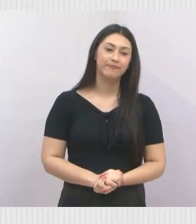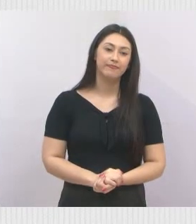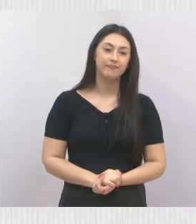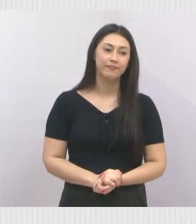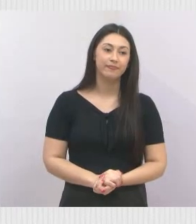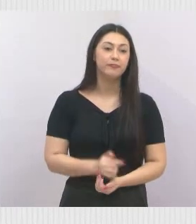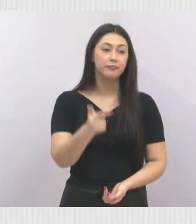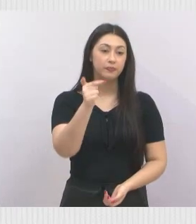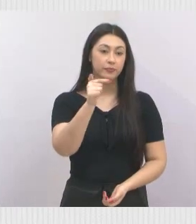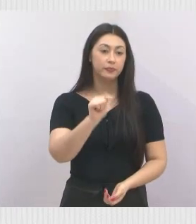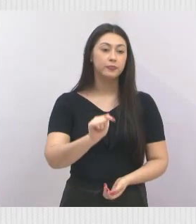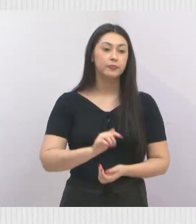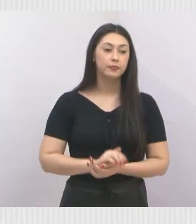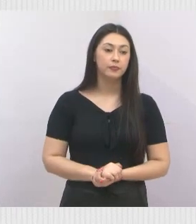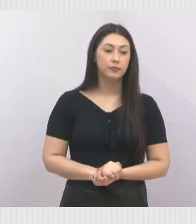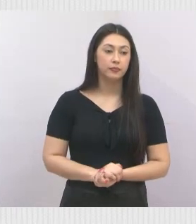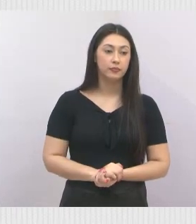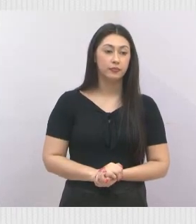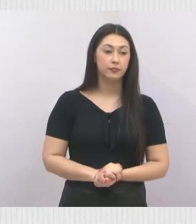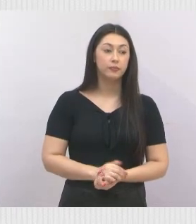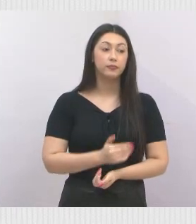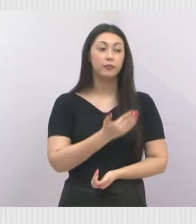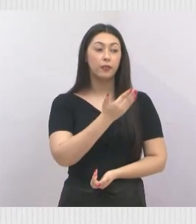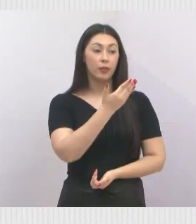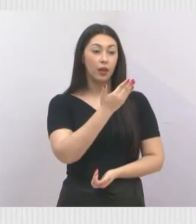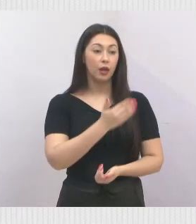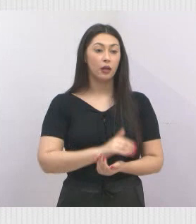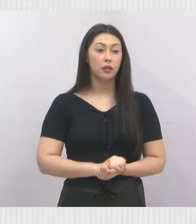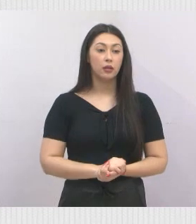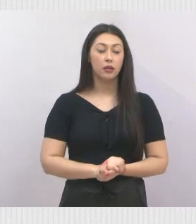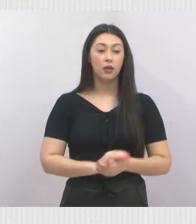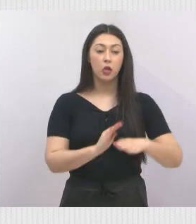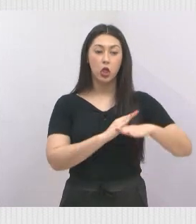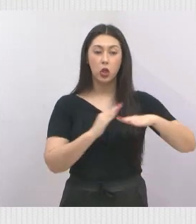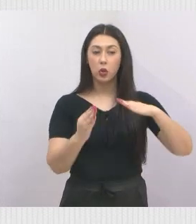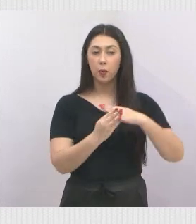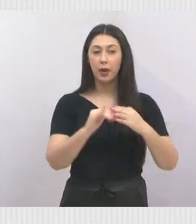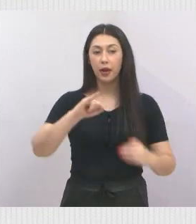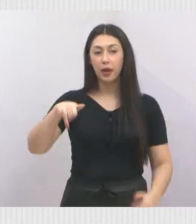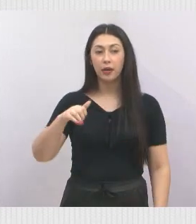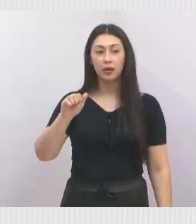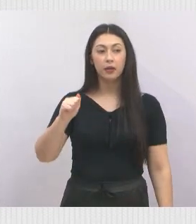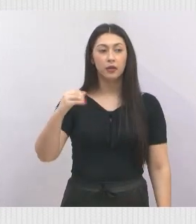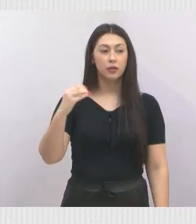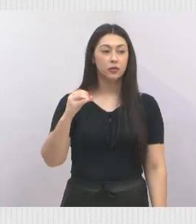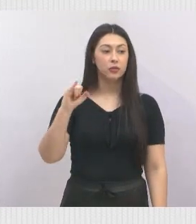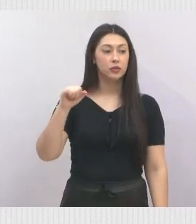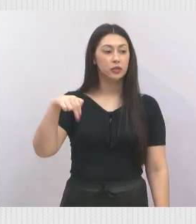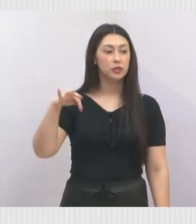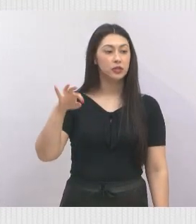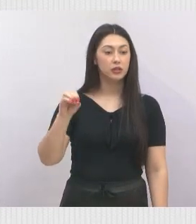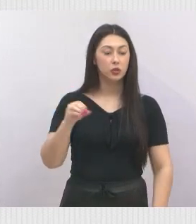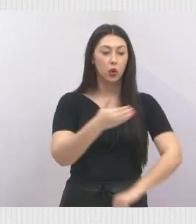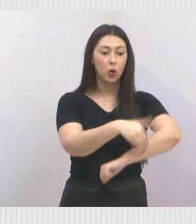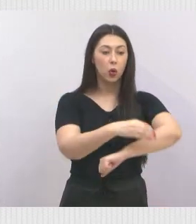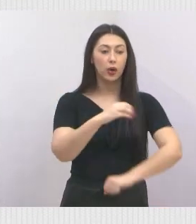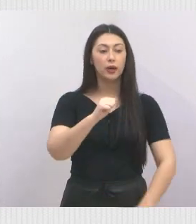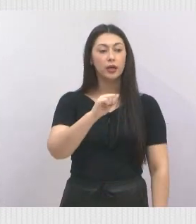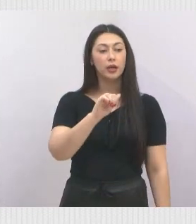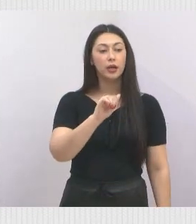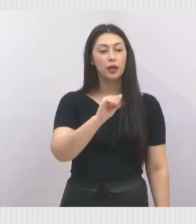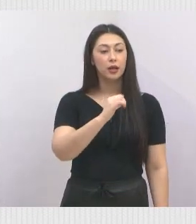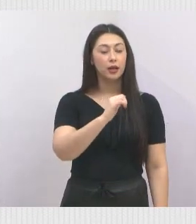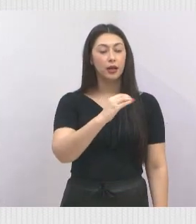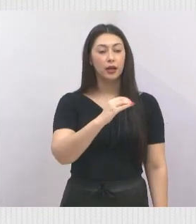Pode ir para a próxima. Aí é no Jardim Jacinto, é na Rua Café Filho. Aí é a